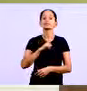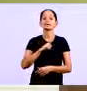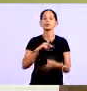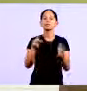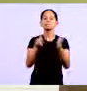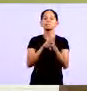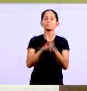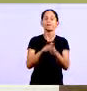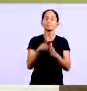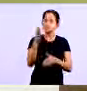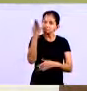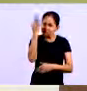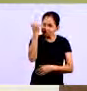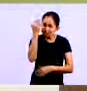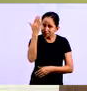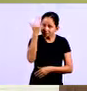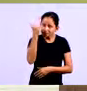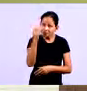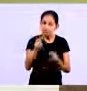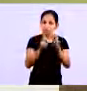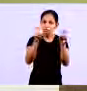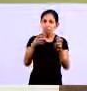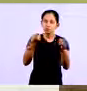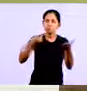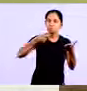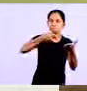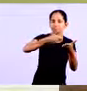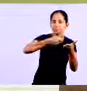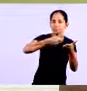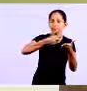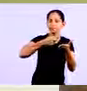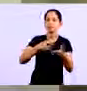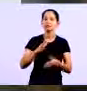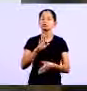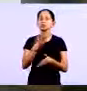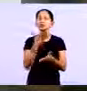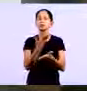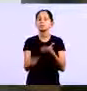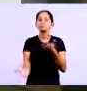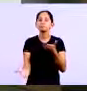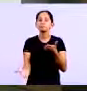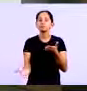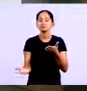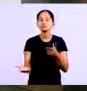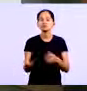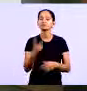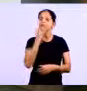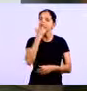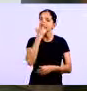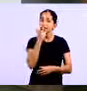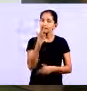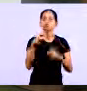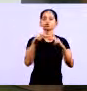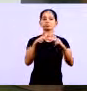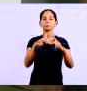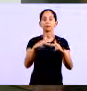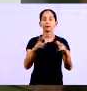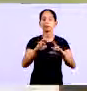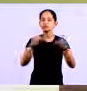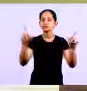Code de bar Se a gente for pensar O code de bar Já está começando A ficar ultrapassado Já existe tecnologias Pessoal Onde